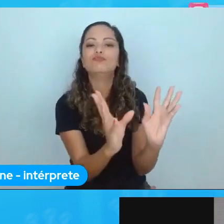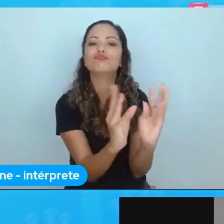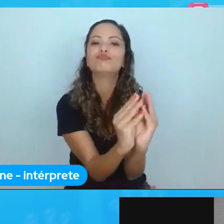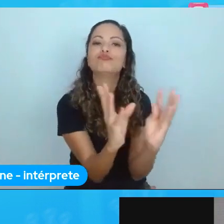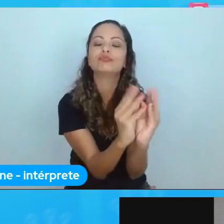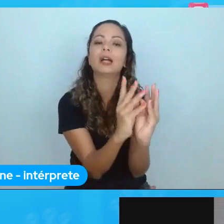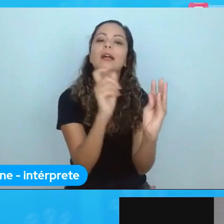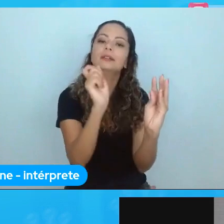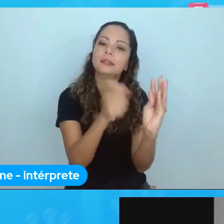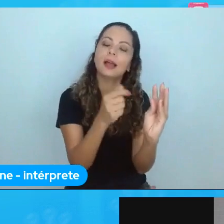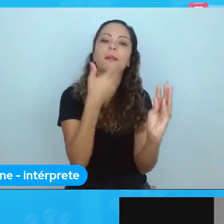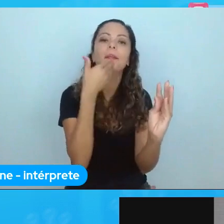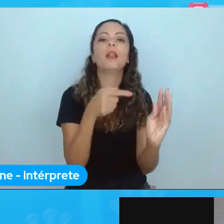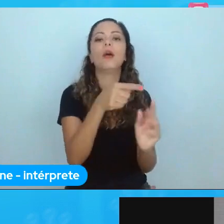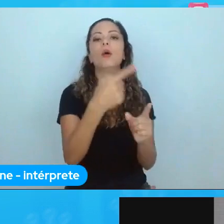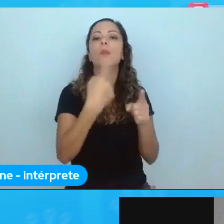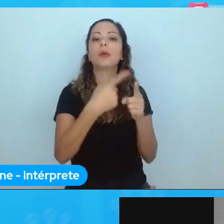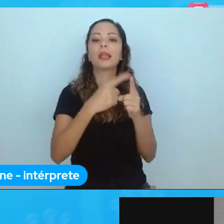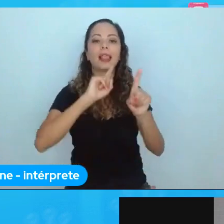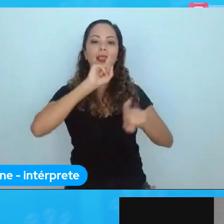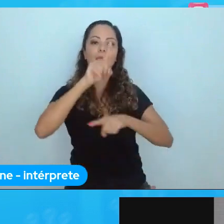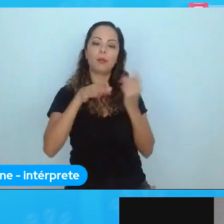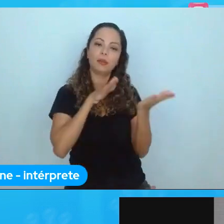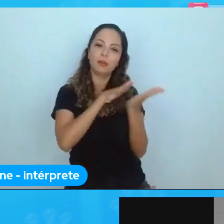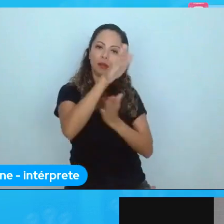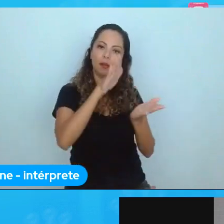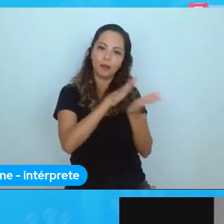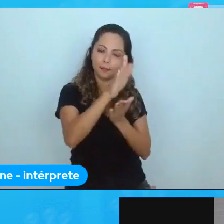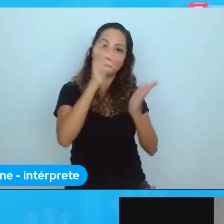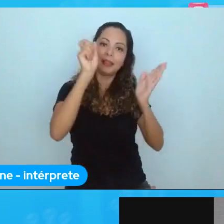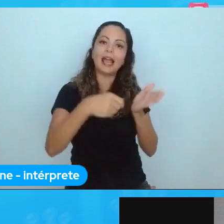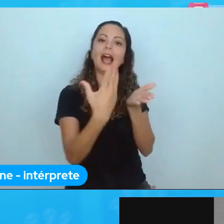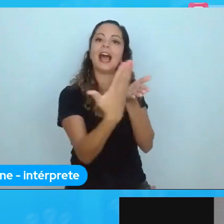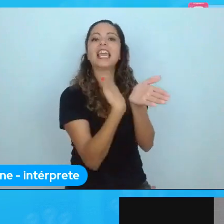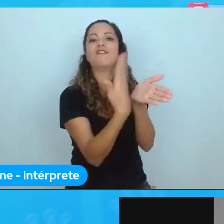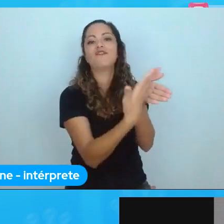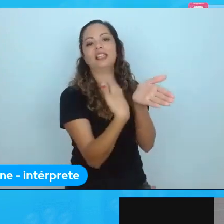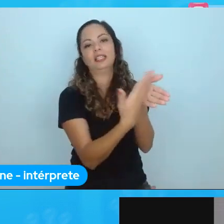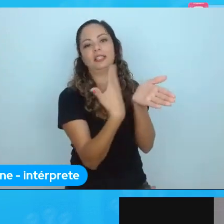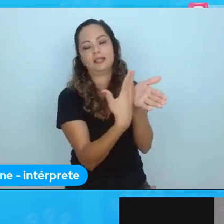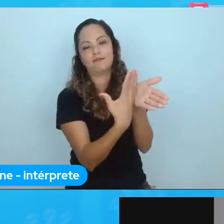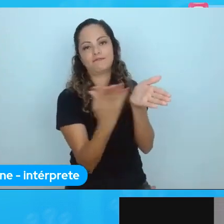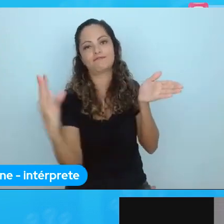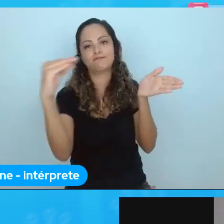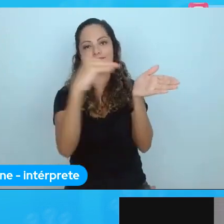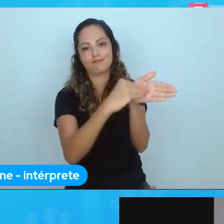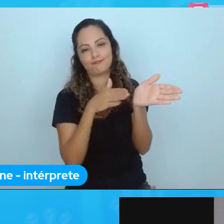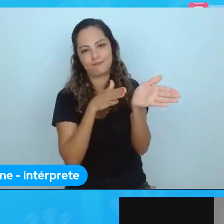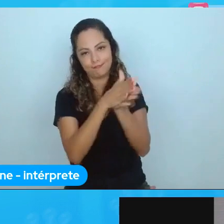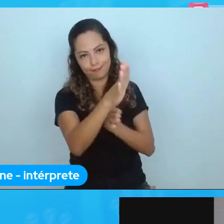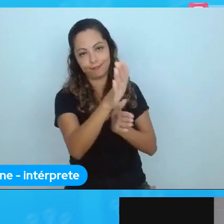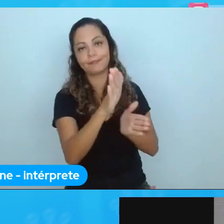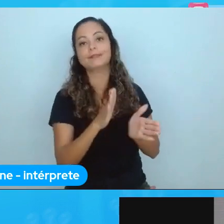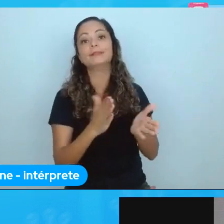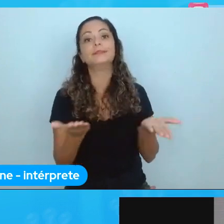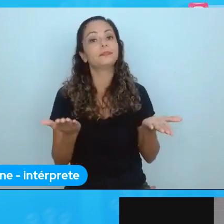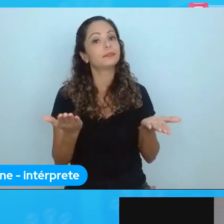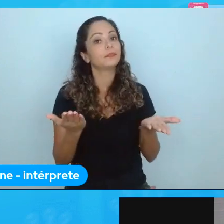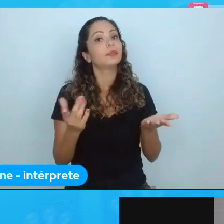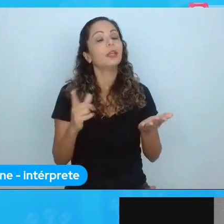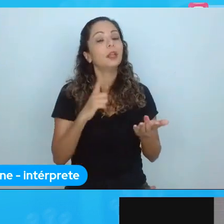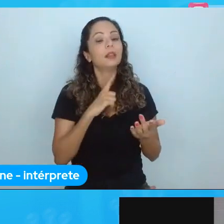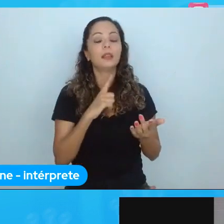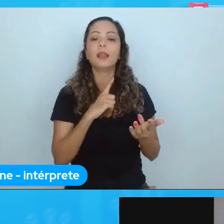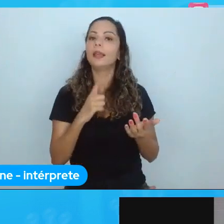Então, eu escolhi esse já pensando em publicar depois em alguma revista. Então, a nossa principal base